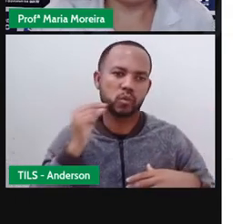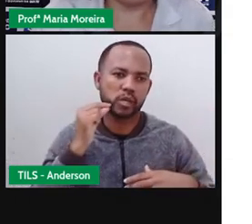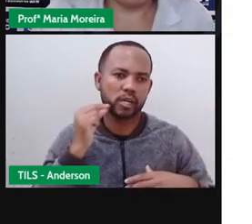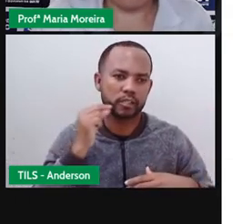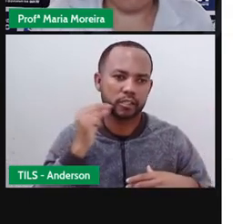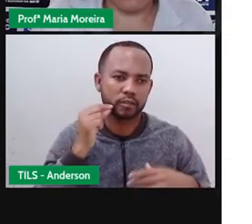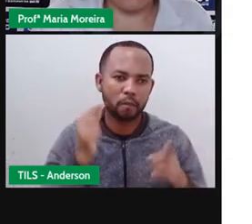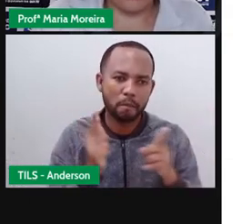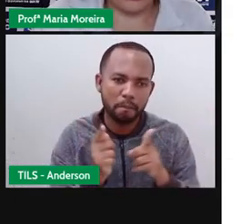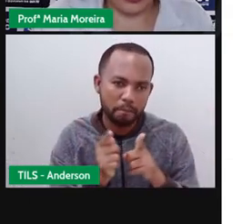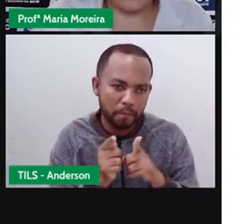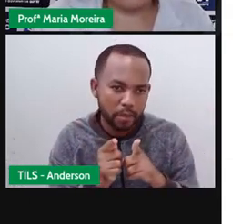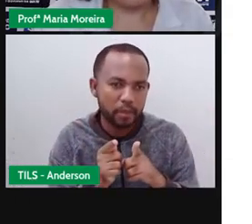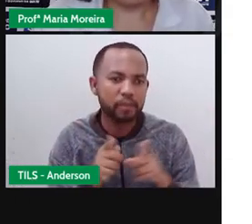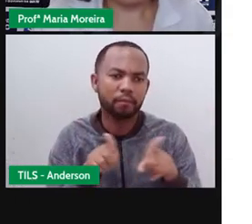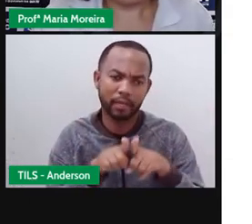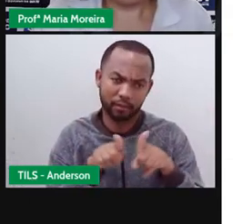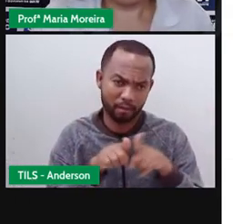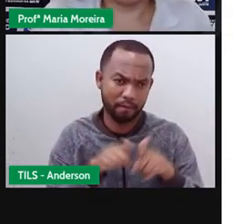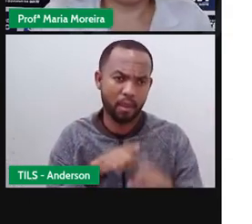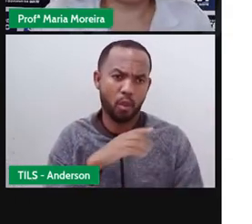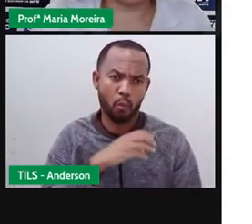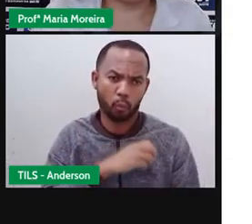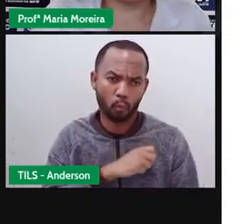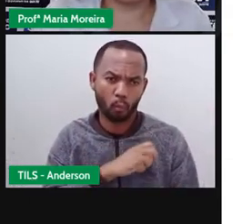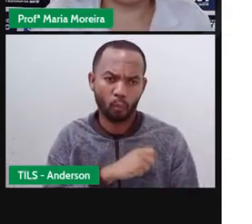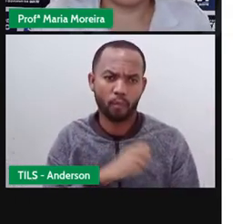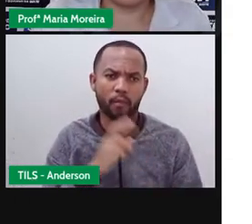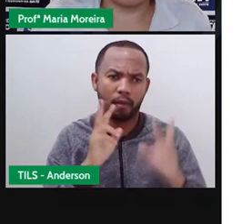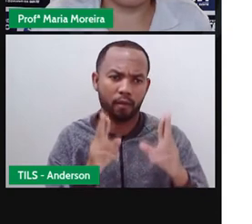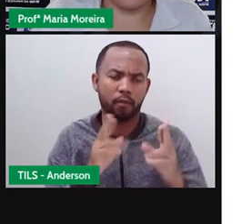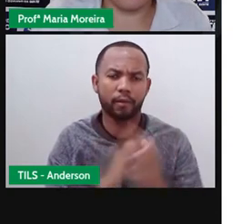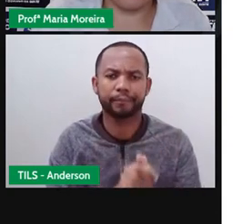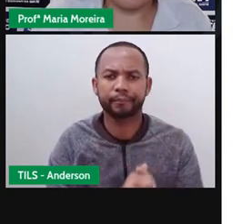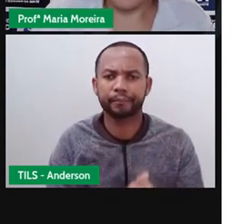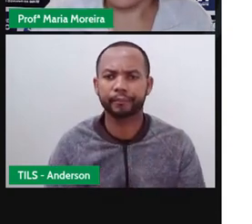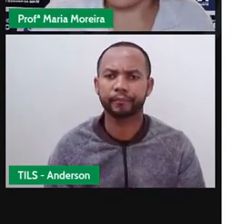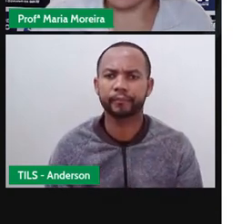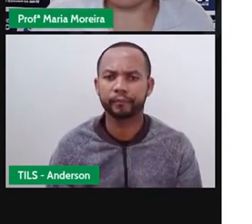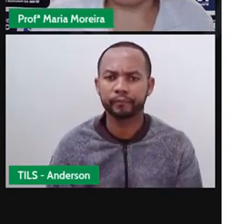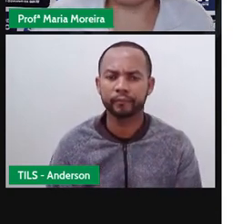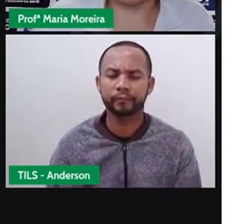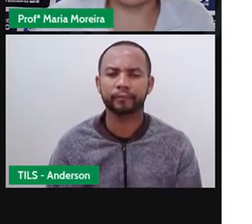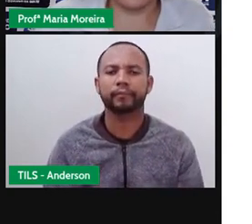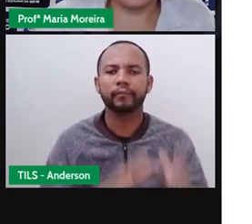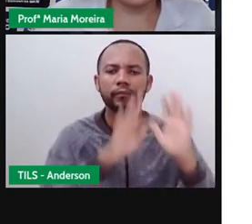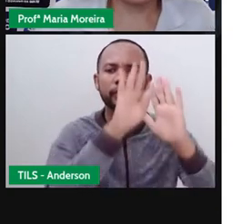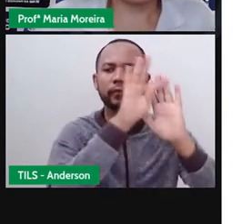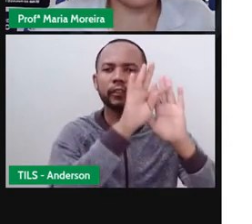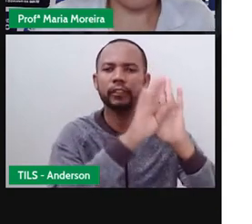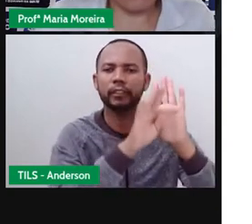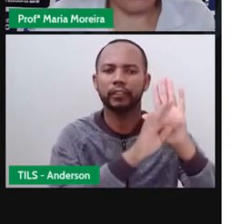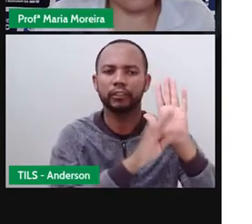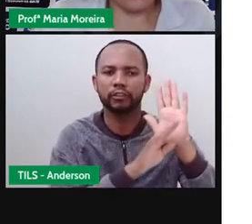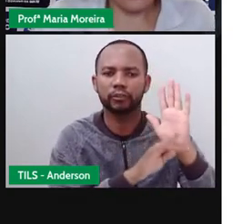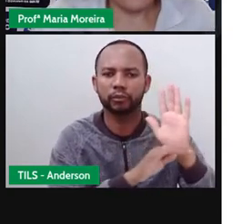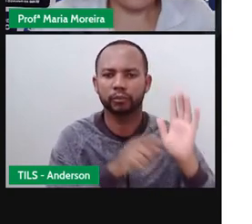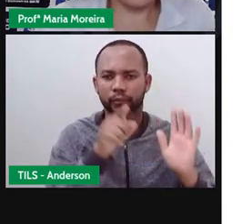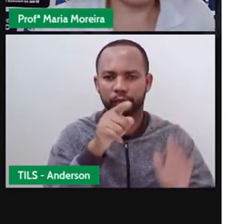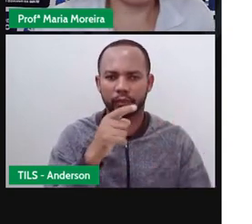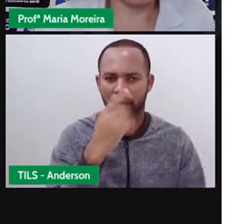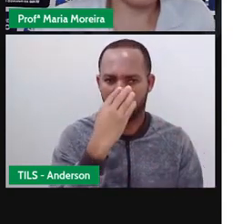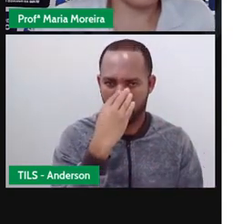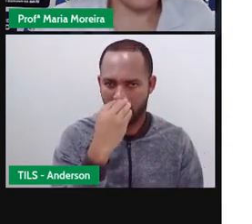mamífero. Mífero, certo? Vamos para o nosso próximo texto. A raposa e a cegonha.